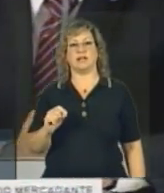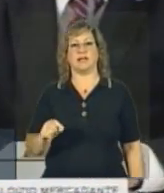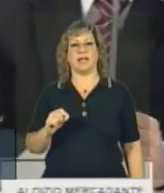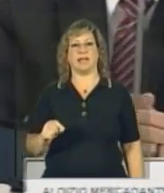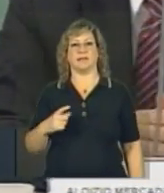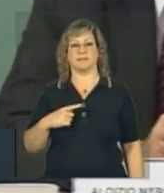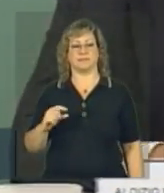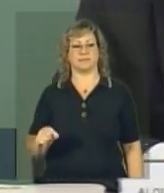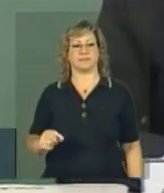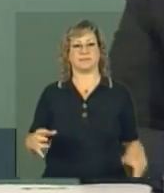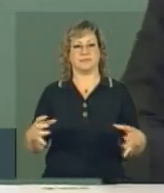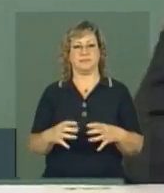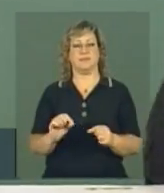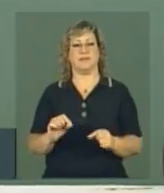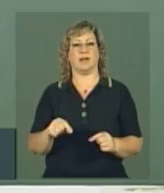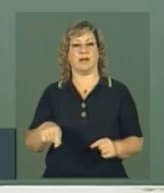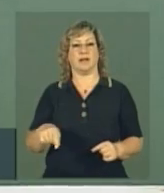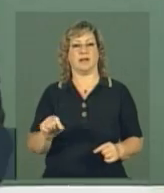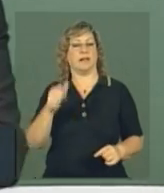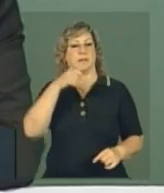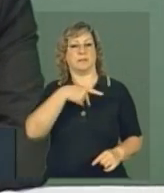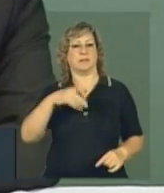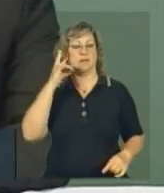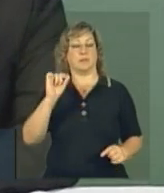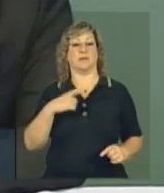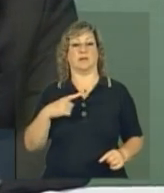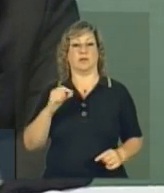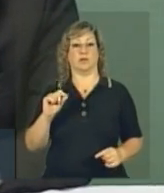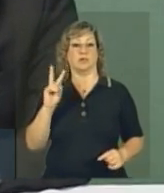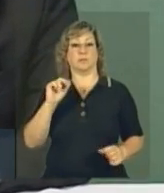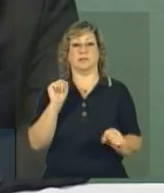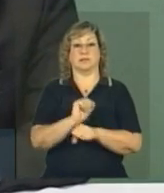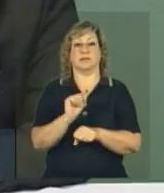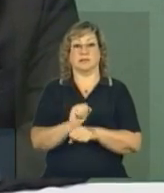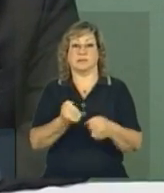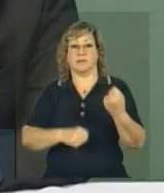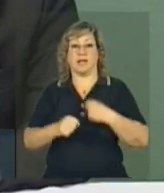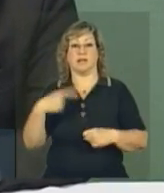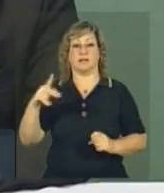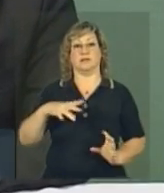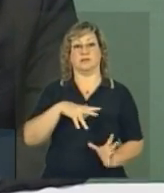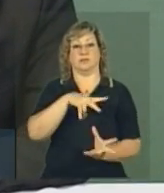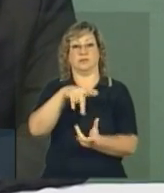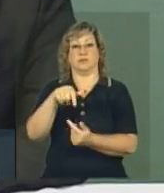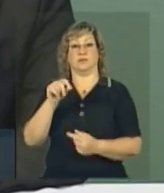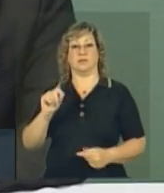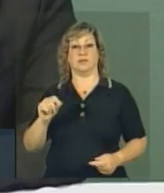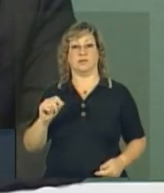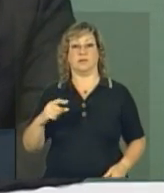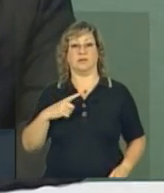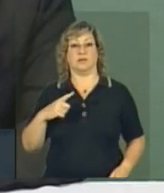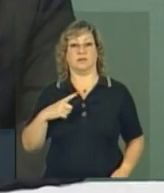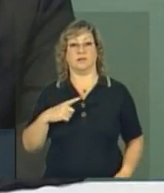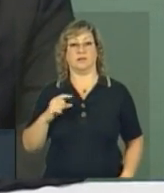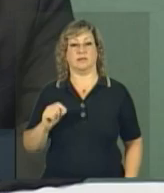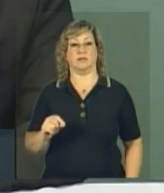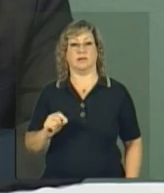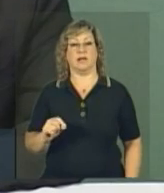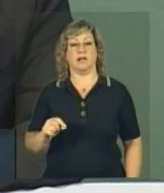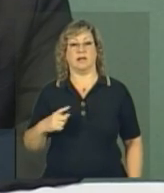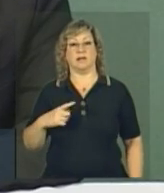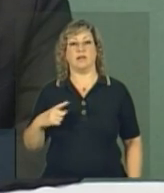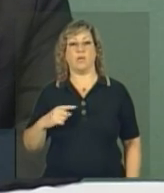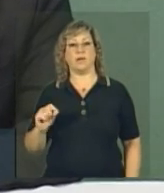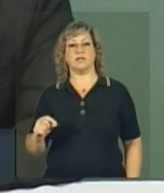Dada a grande expectativa internacional, o grande interesse que as